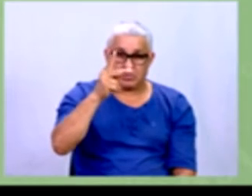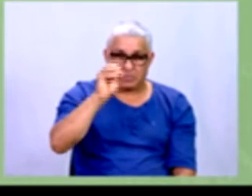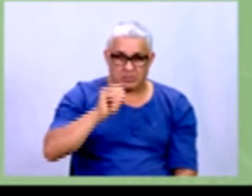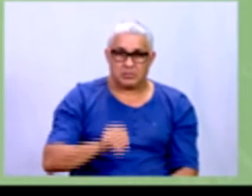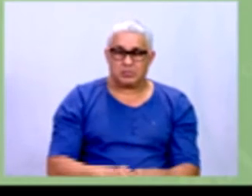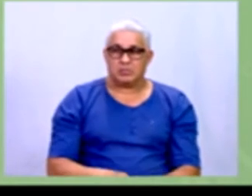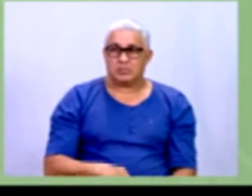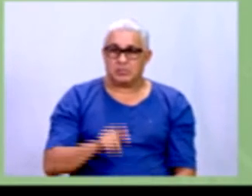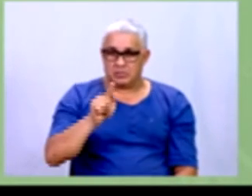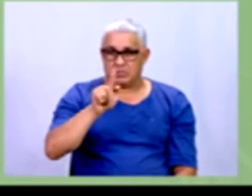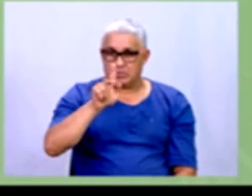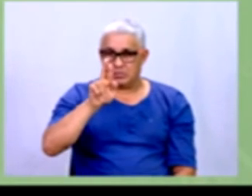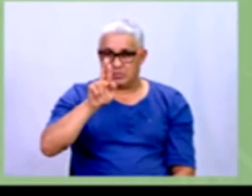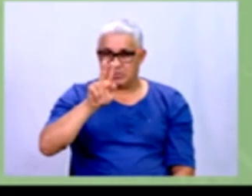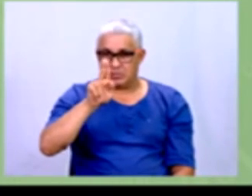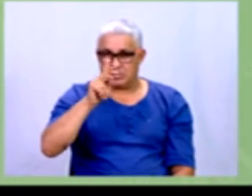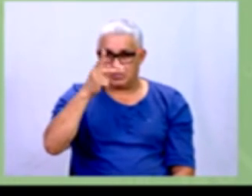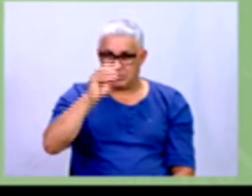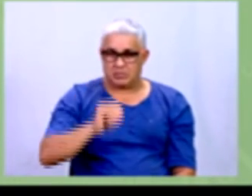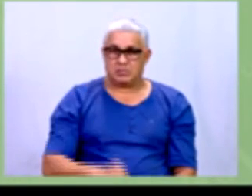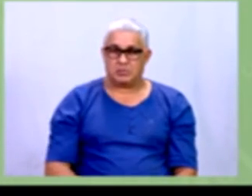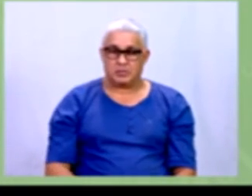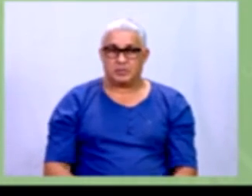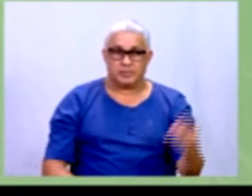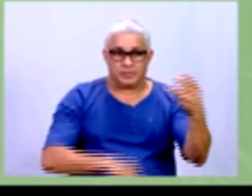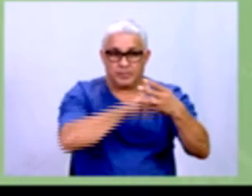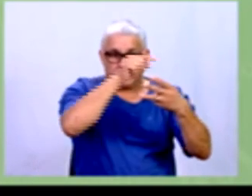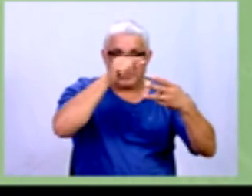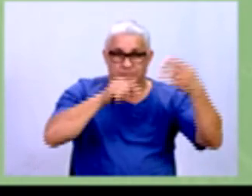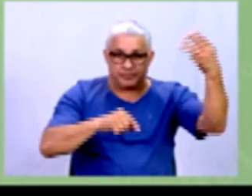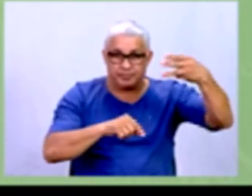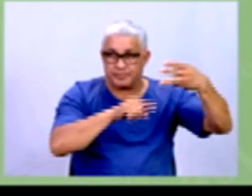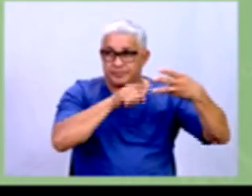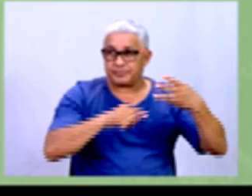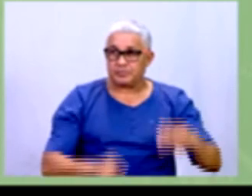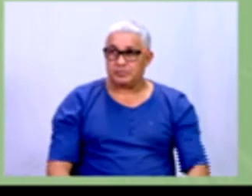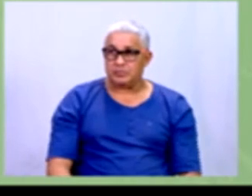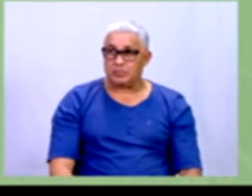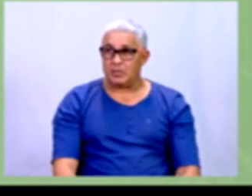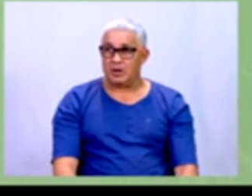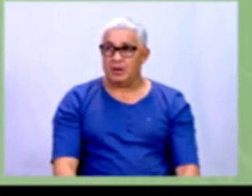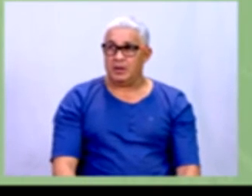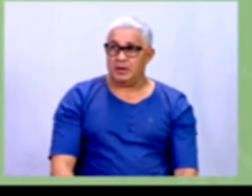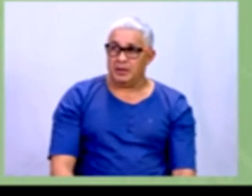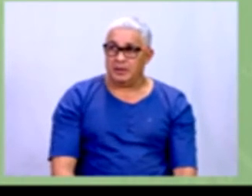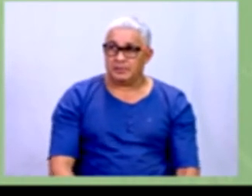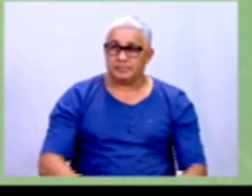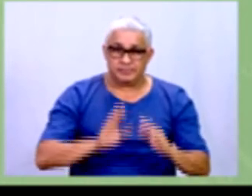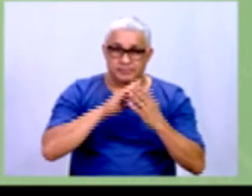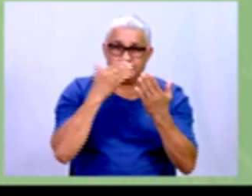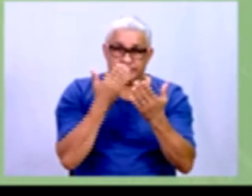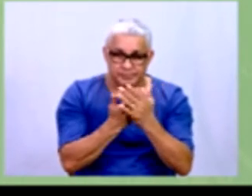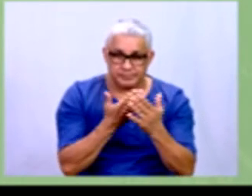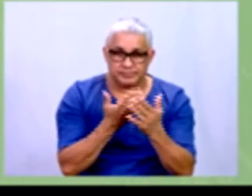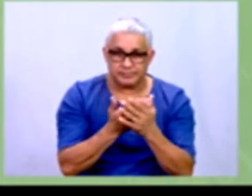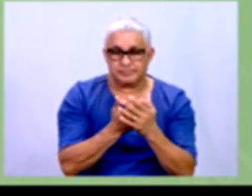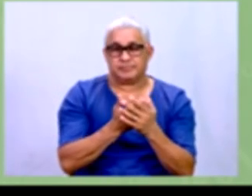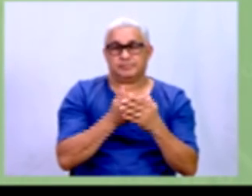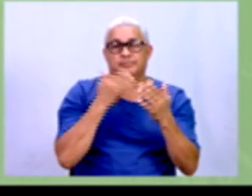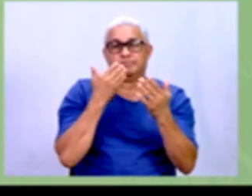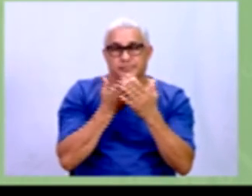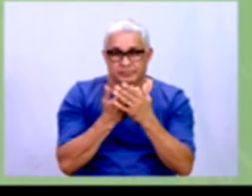Questão 3. A escola Estudo Sempre, no ano de 2015, teve 600 alunos matriculados.